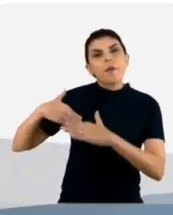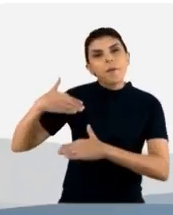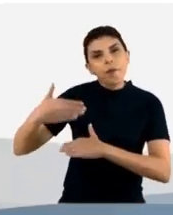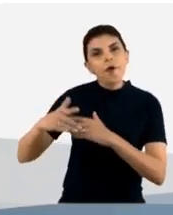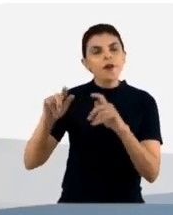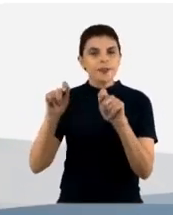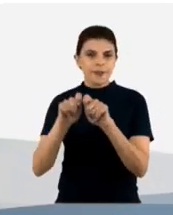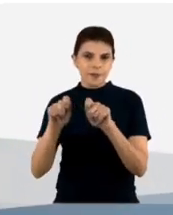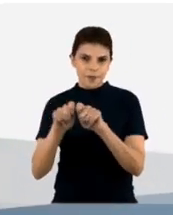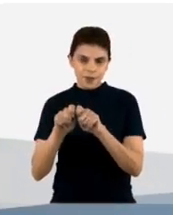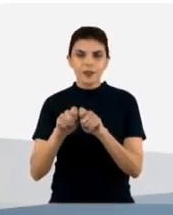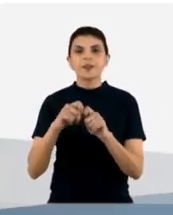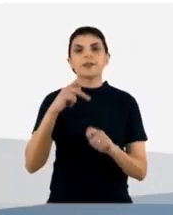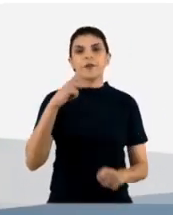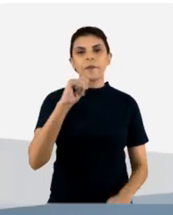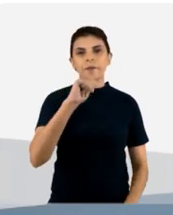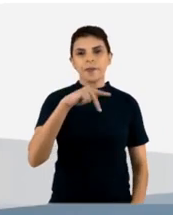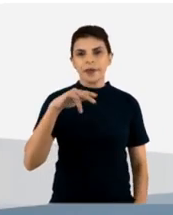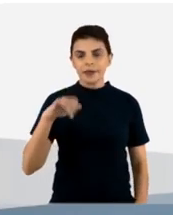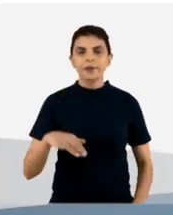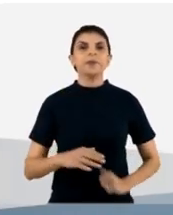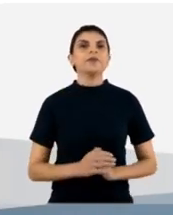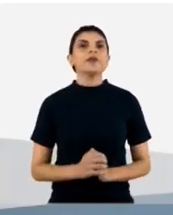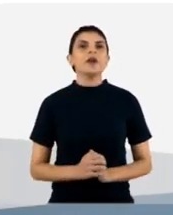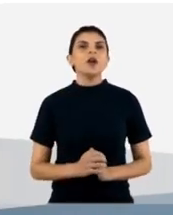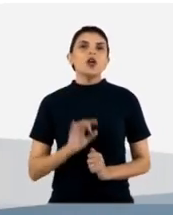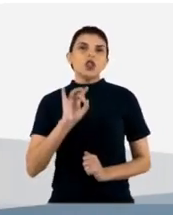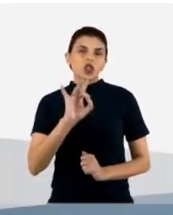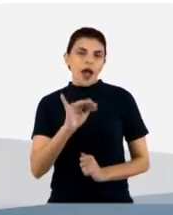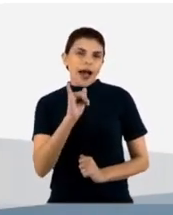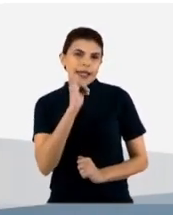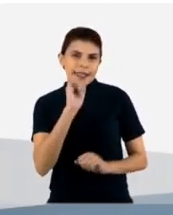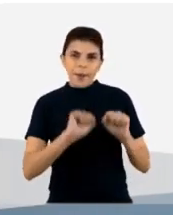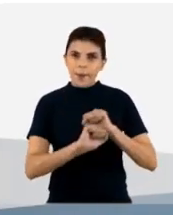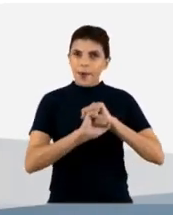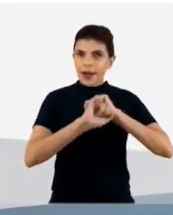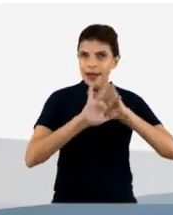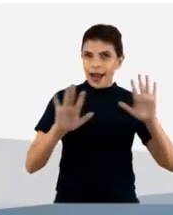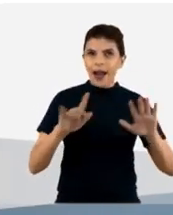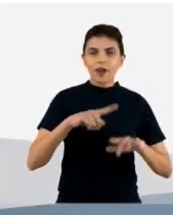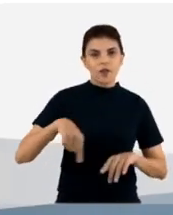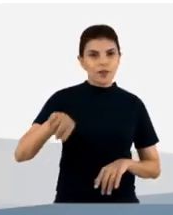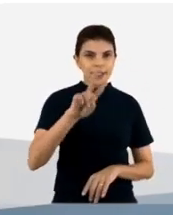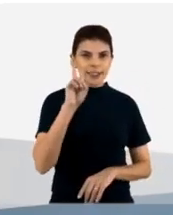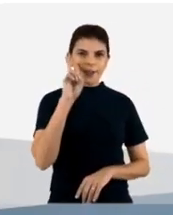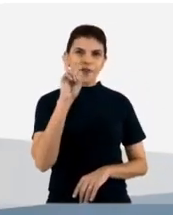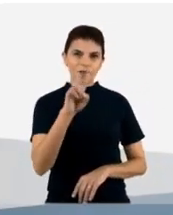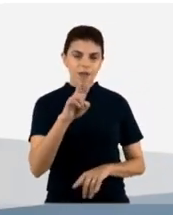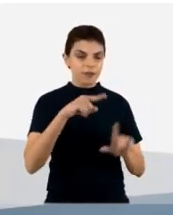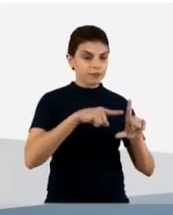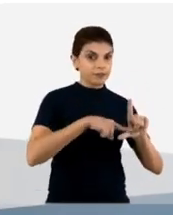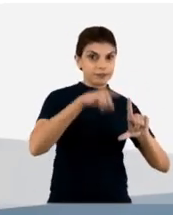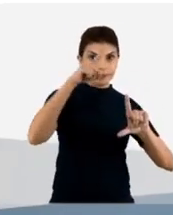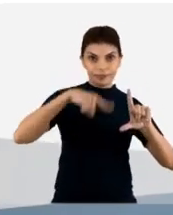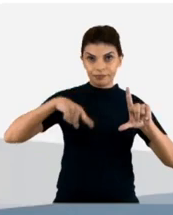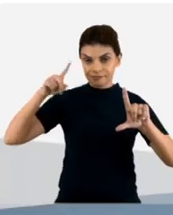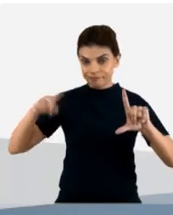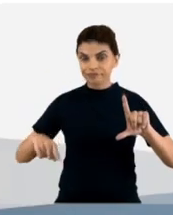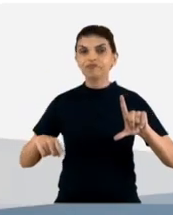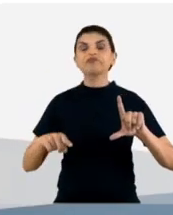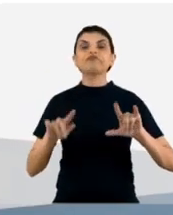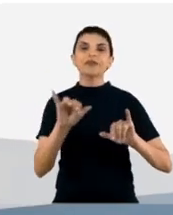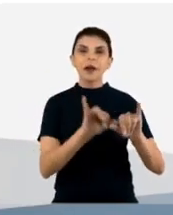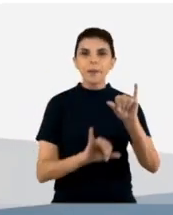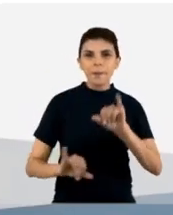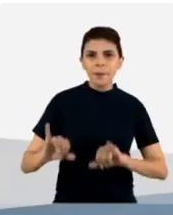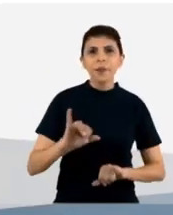realizado o screening então só para dar um exemplo para vocês também do nosso trabalho lá no